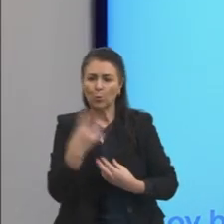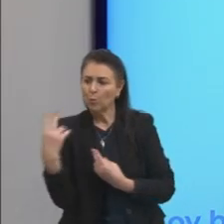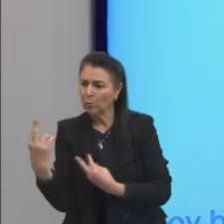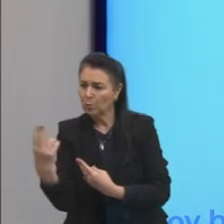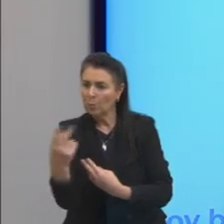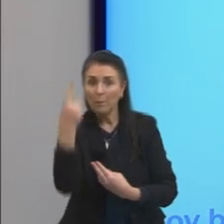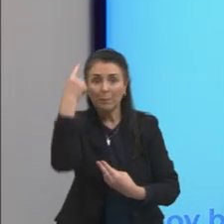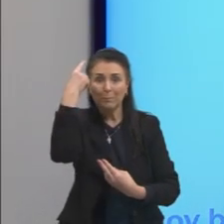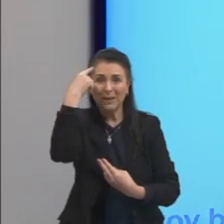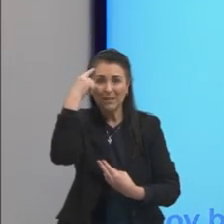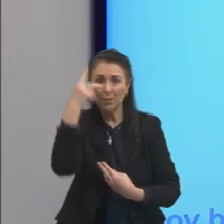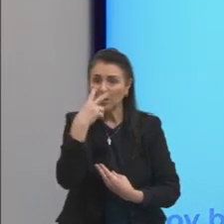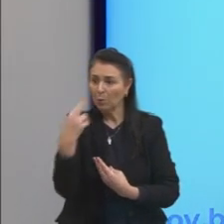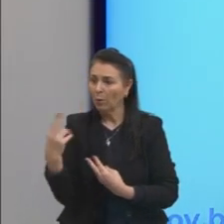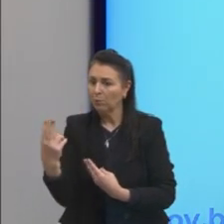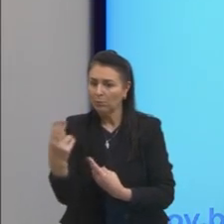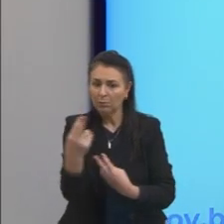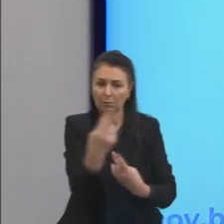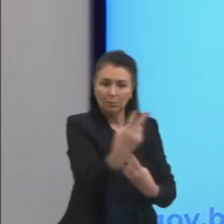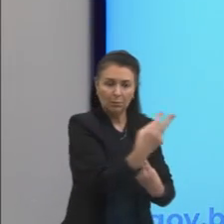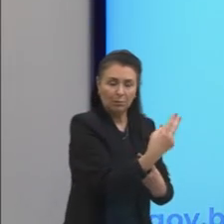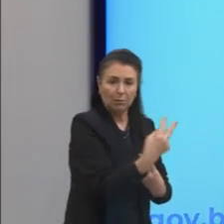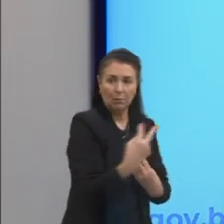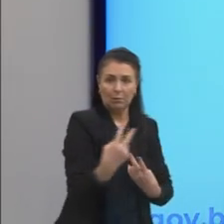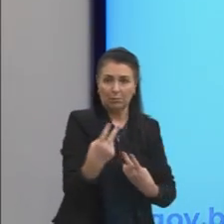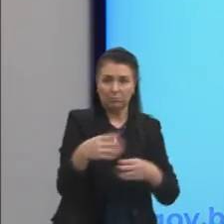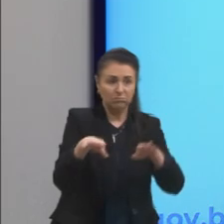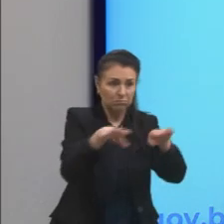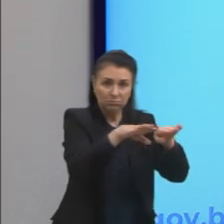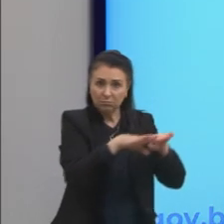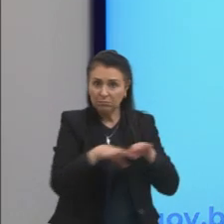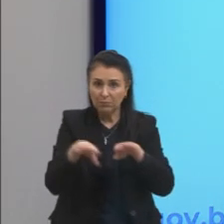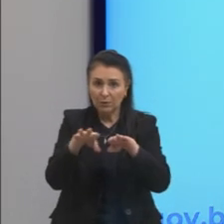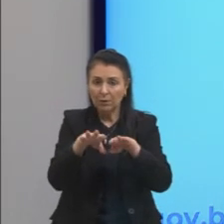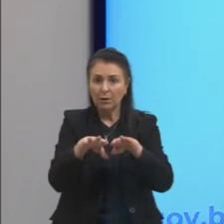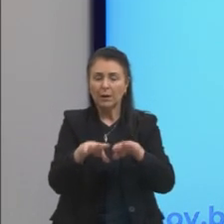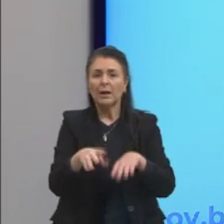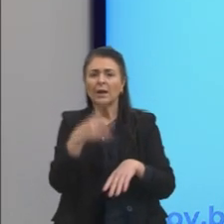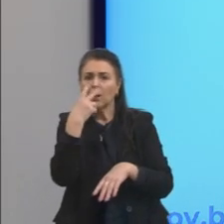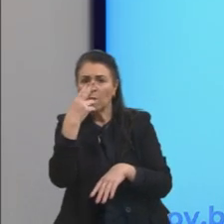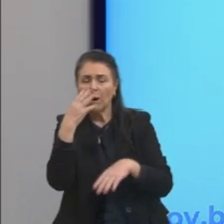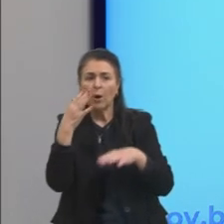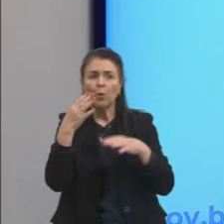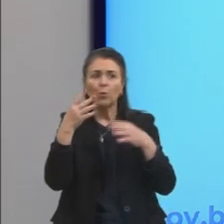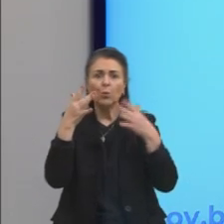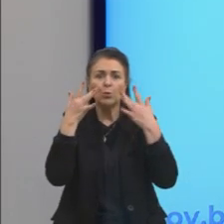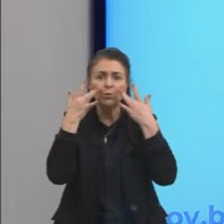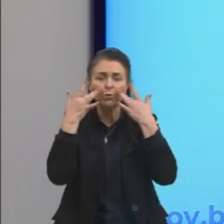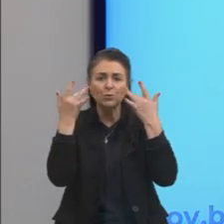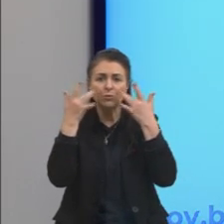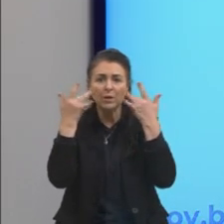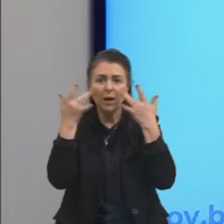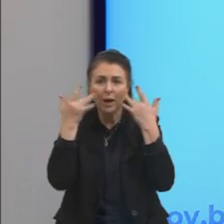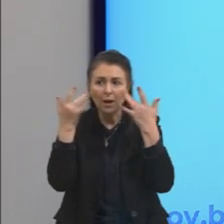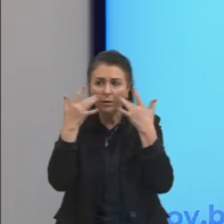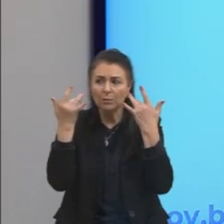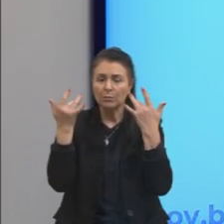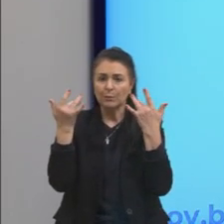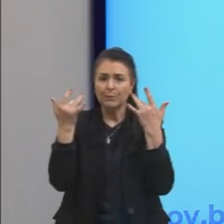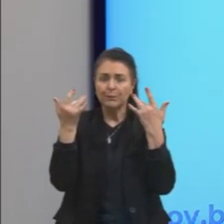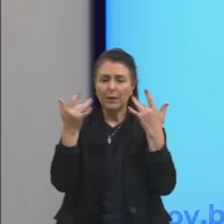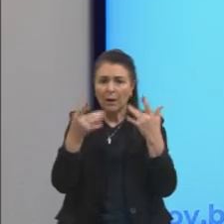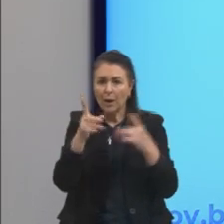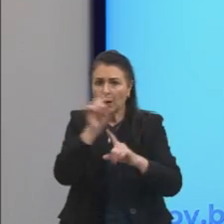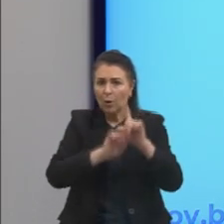como se nós ficássemos num senso comum. E aí, como se fosse conhecimento do teatro, algo que as pessoas meio que inventivo,